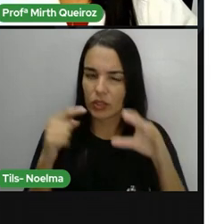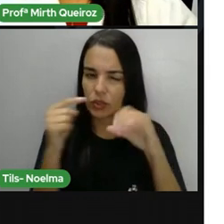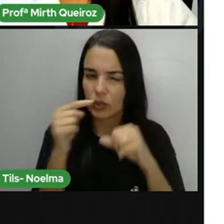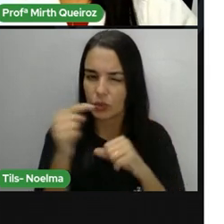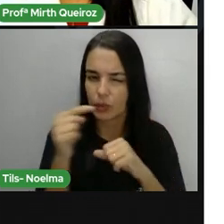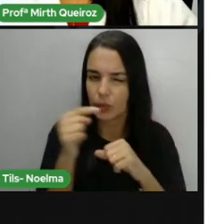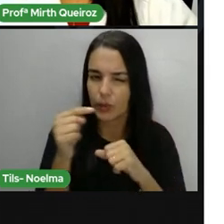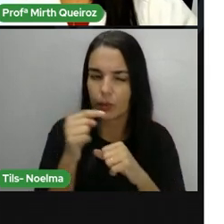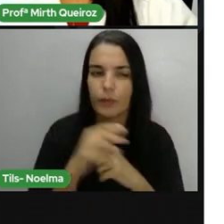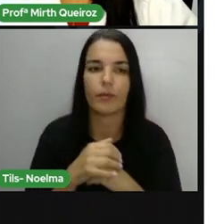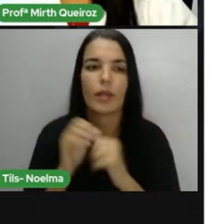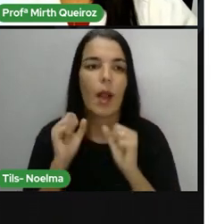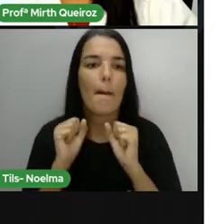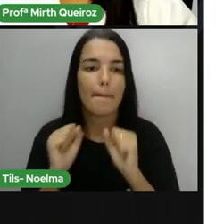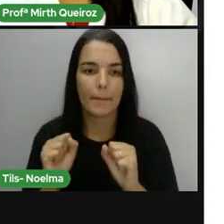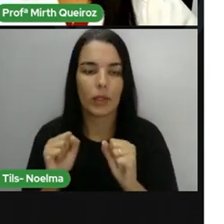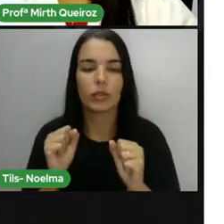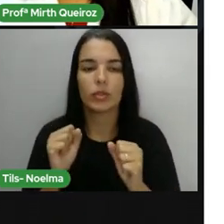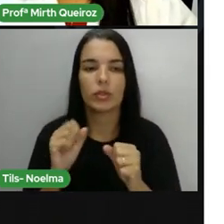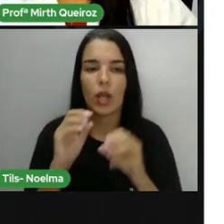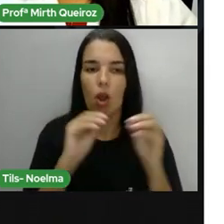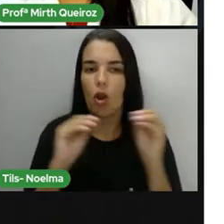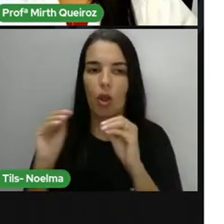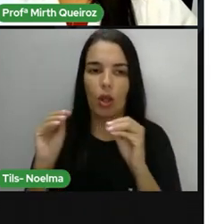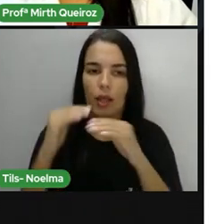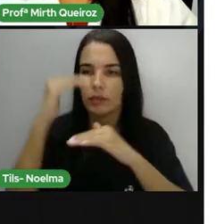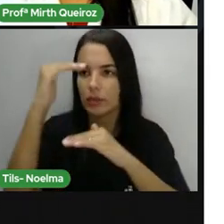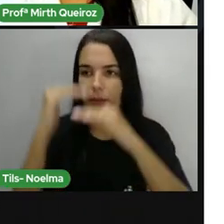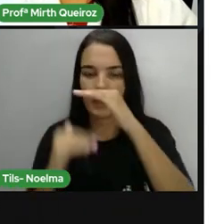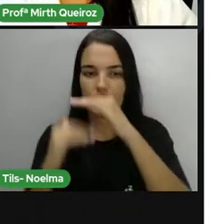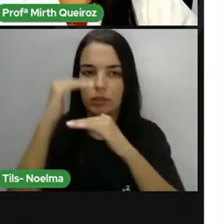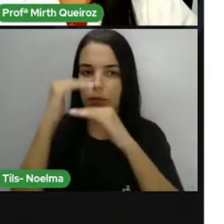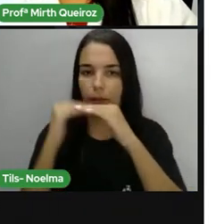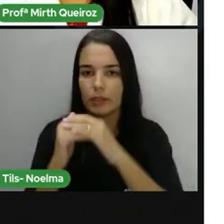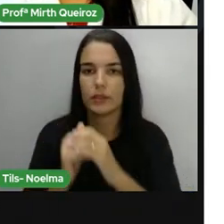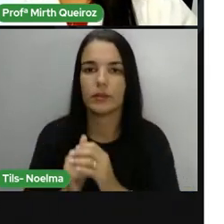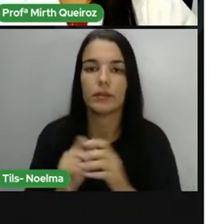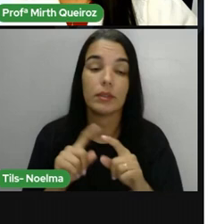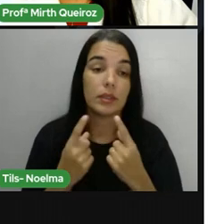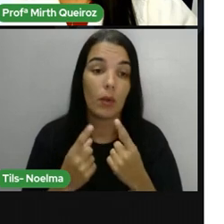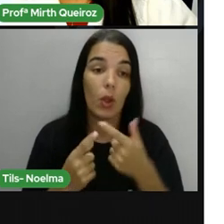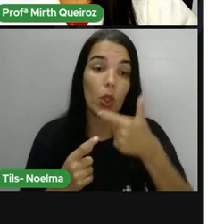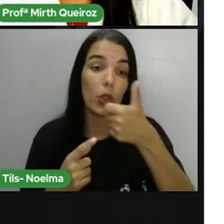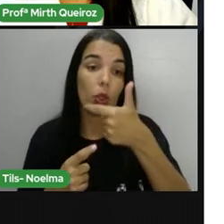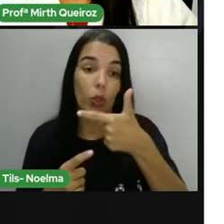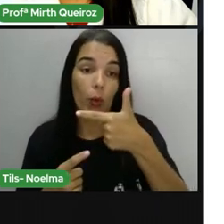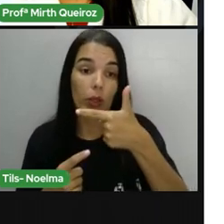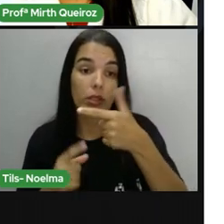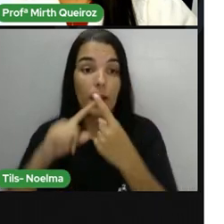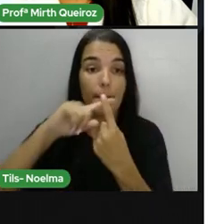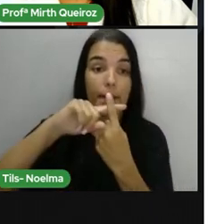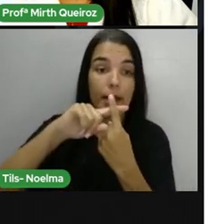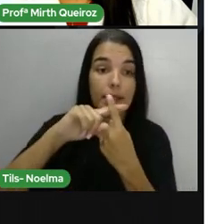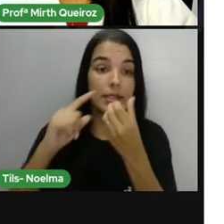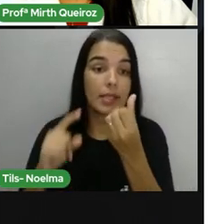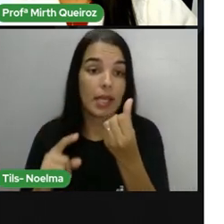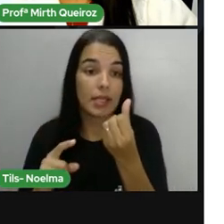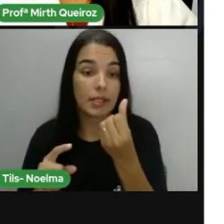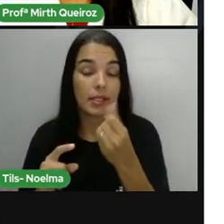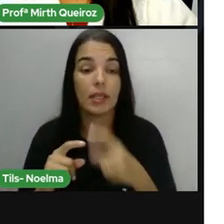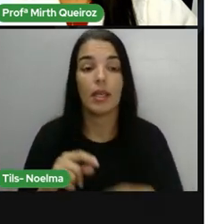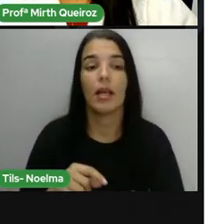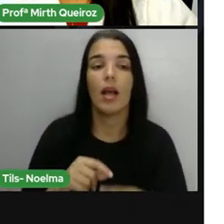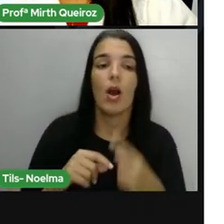você pode colocar em qualquer ordem. 2 mais 6, 8. 1 mais 7,